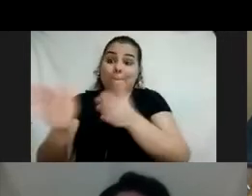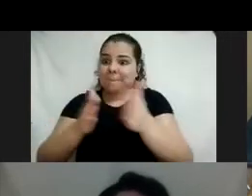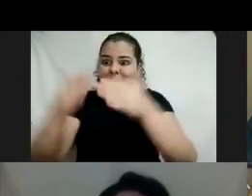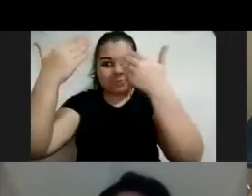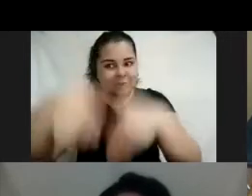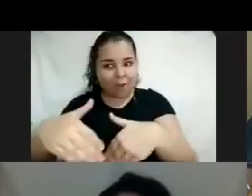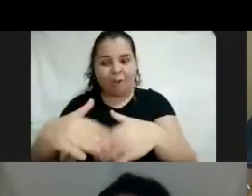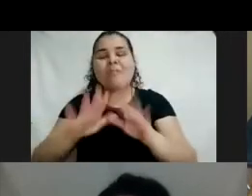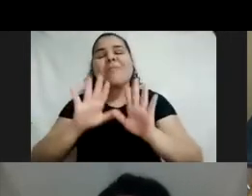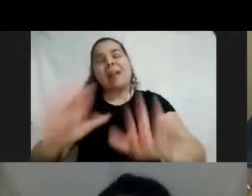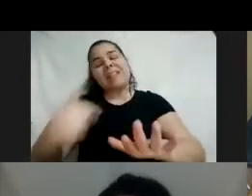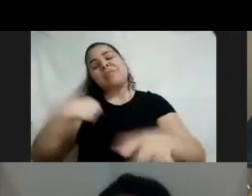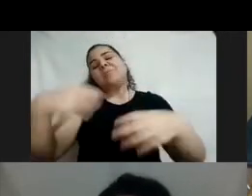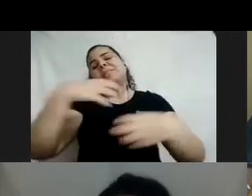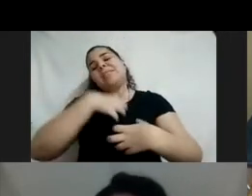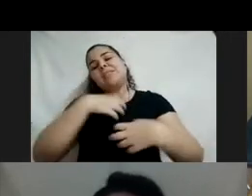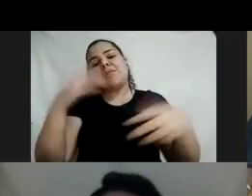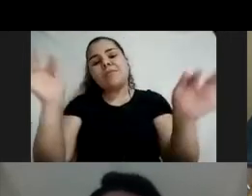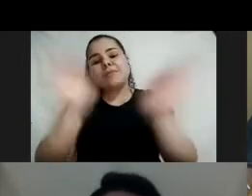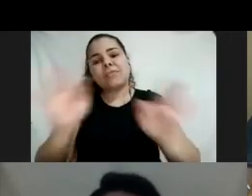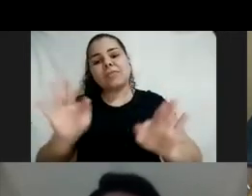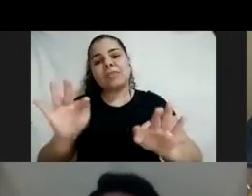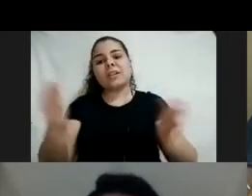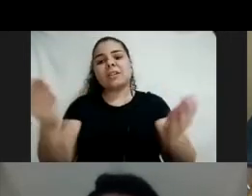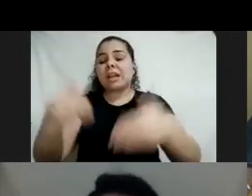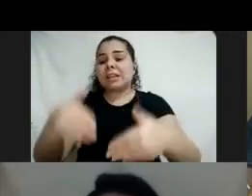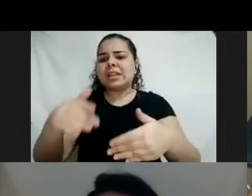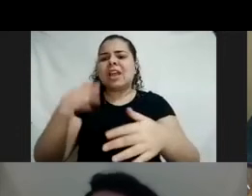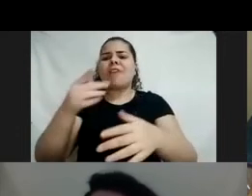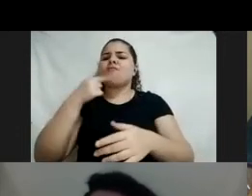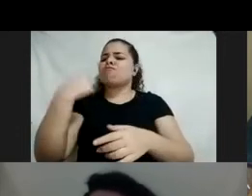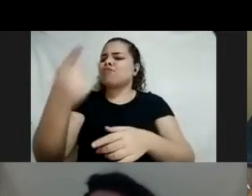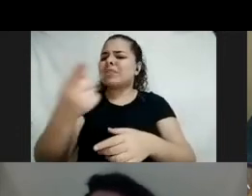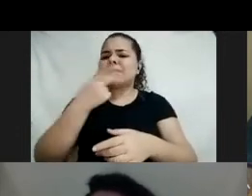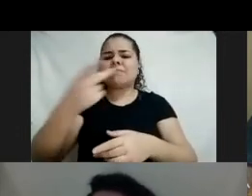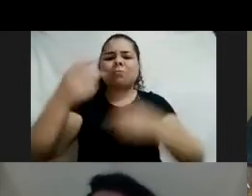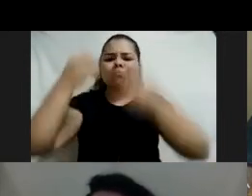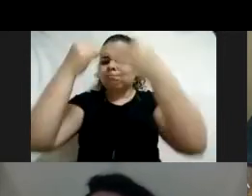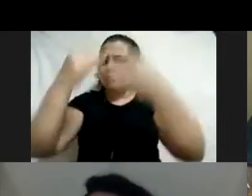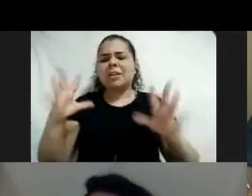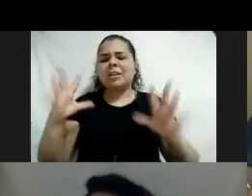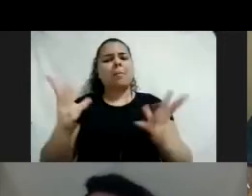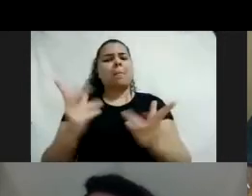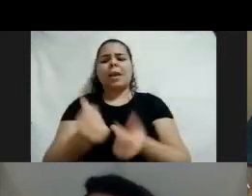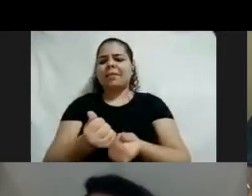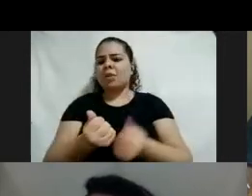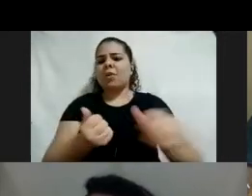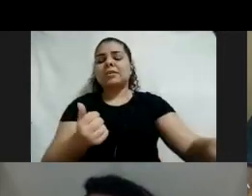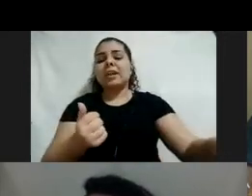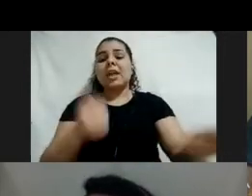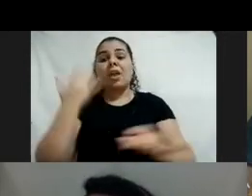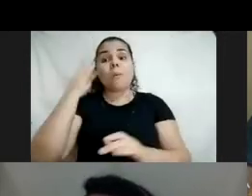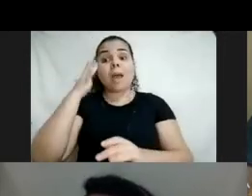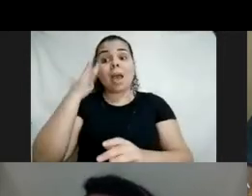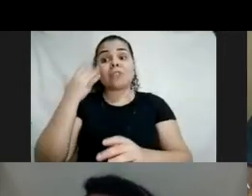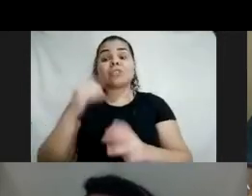muito feliz por estar aqui, a fala de vocês, maravilhosas duas, Sabrina e Patrícia, eu acho que a gente entender